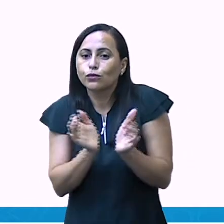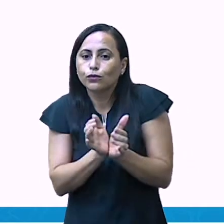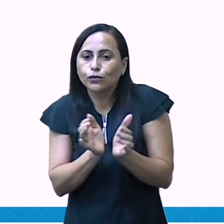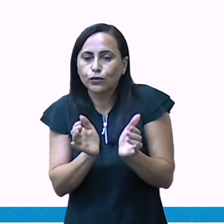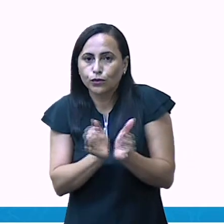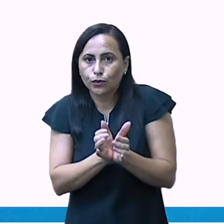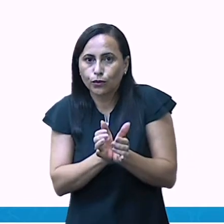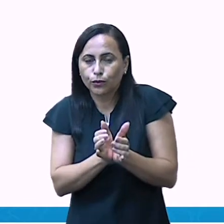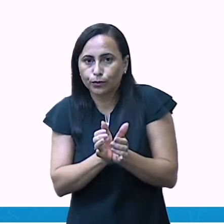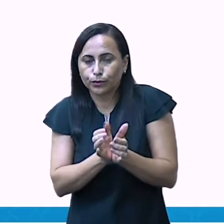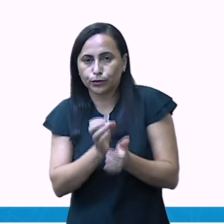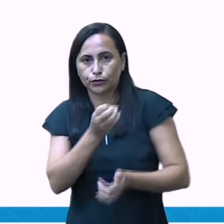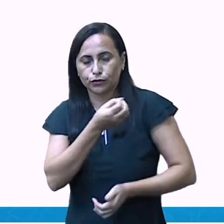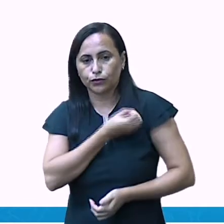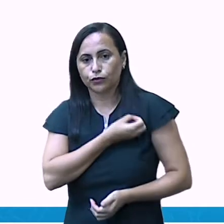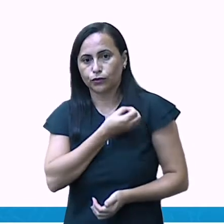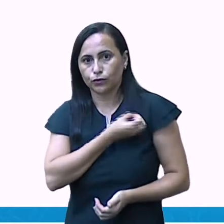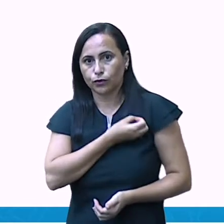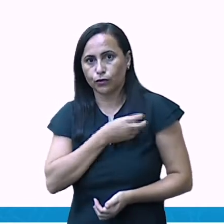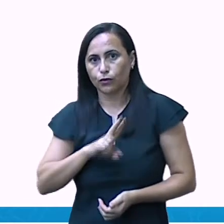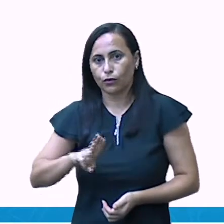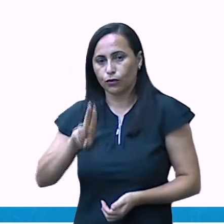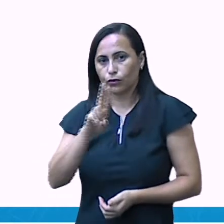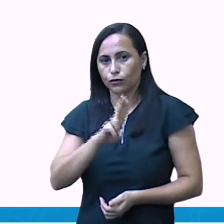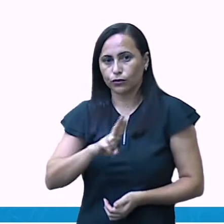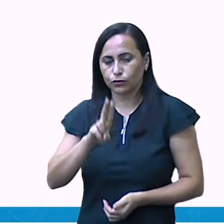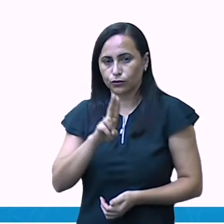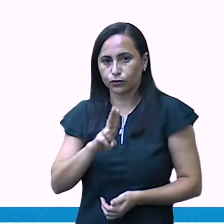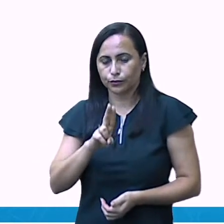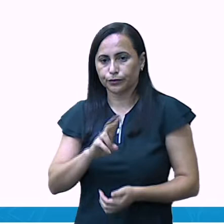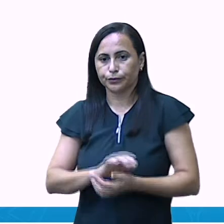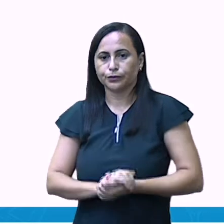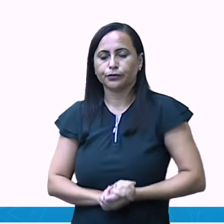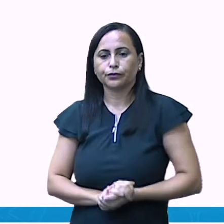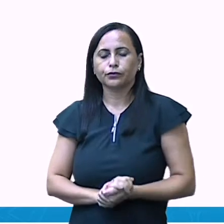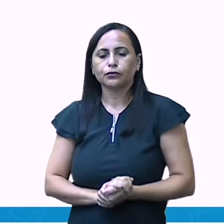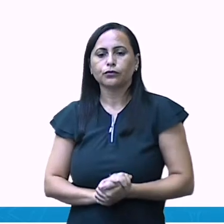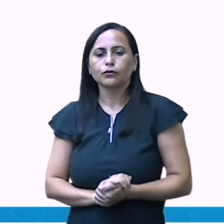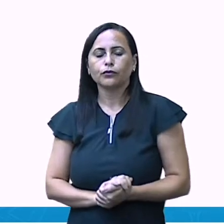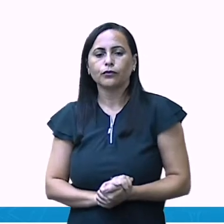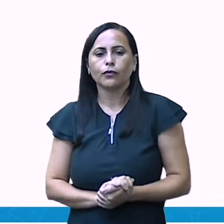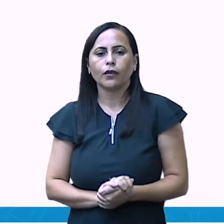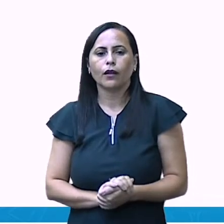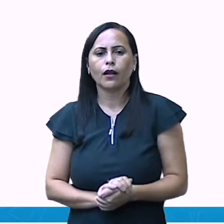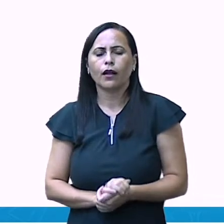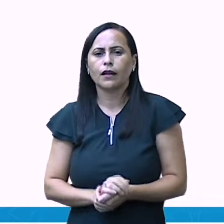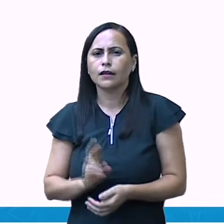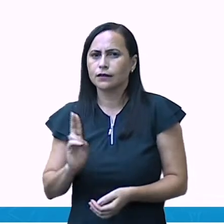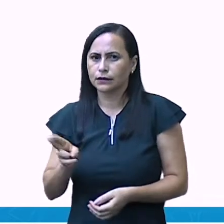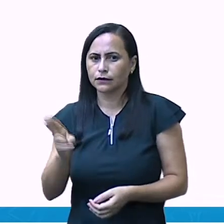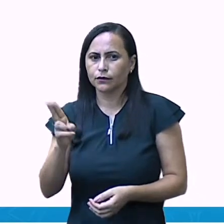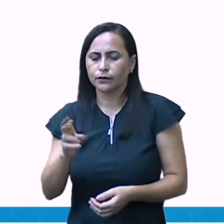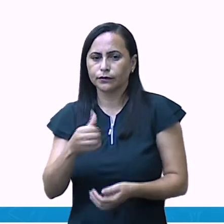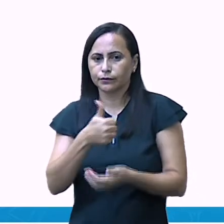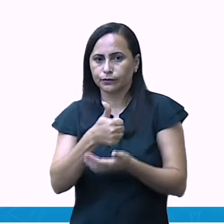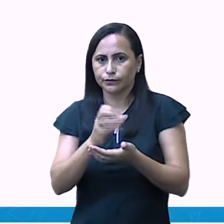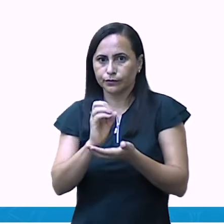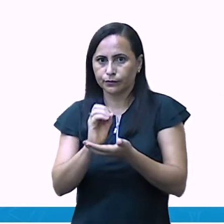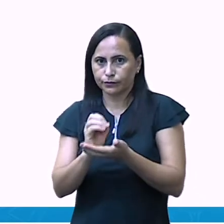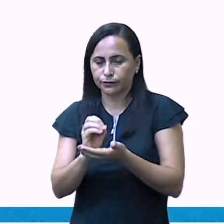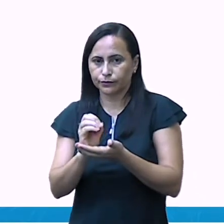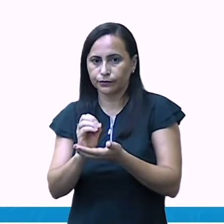de um número utilizando os algarismos. Então, vamos da sequência. Dez,